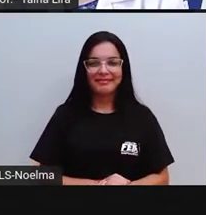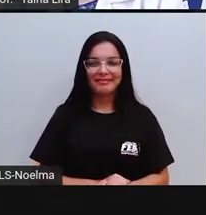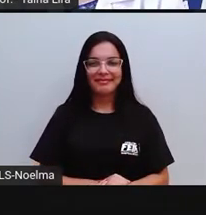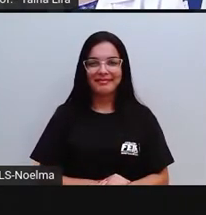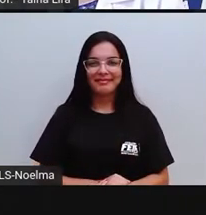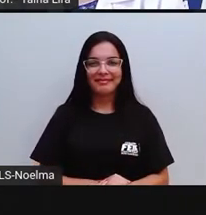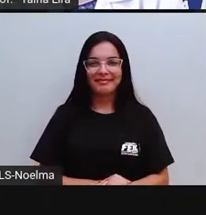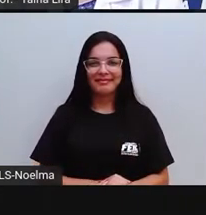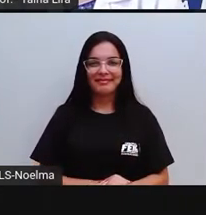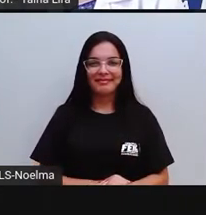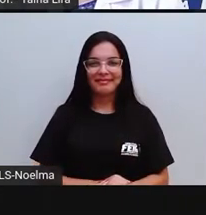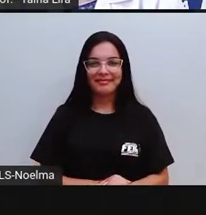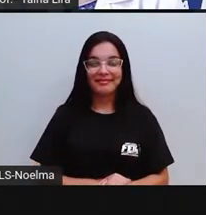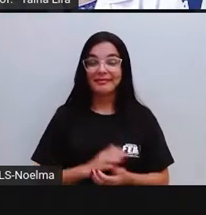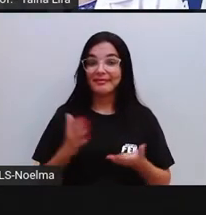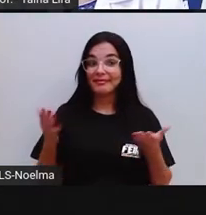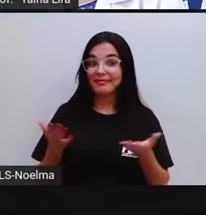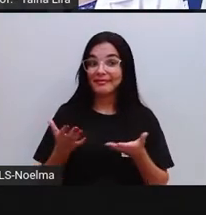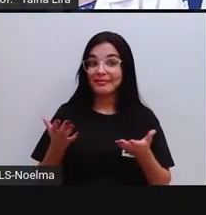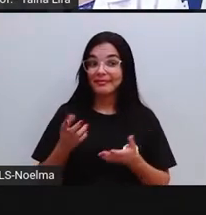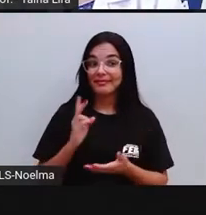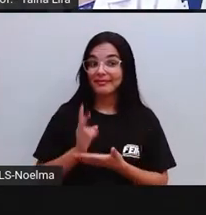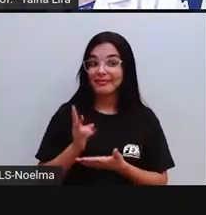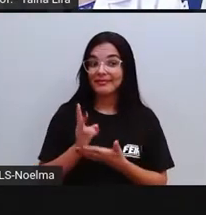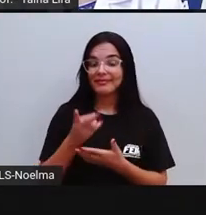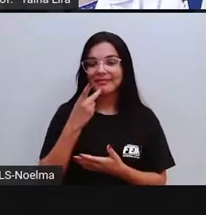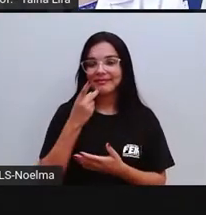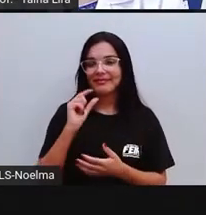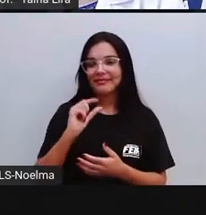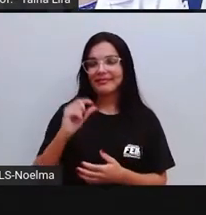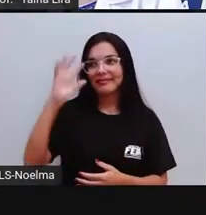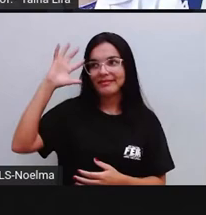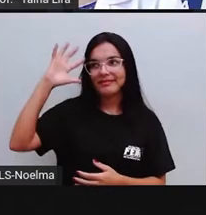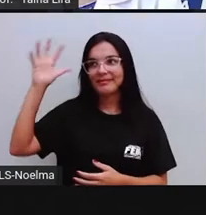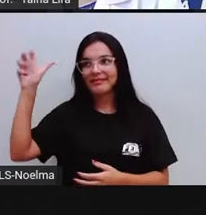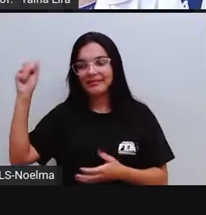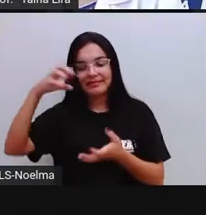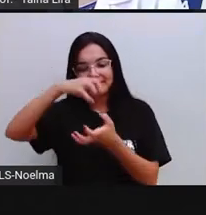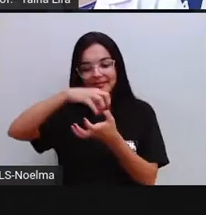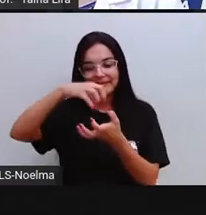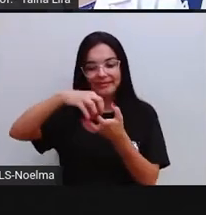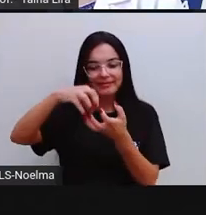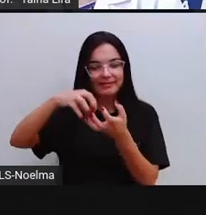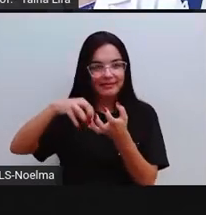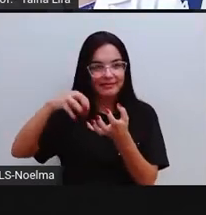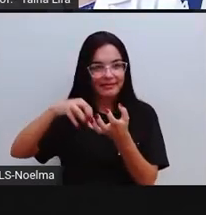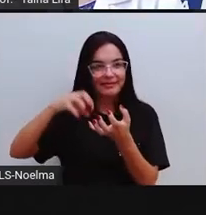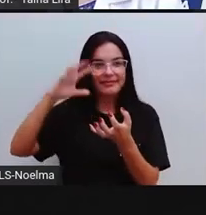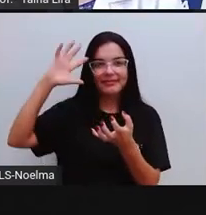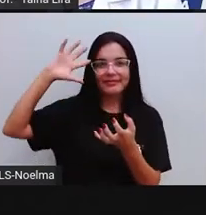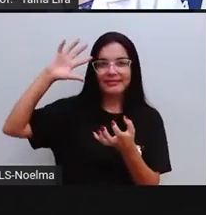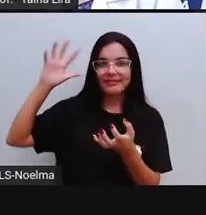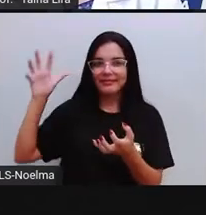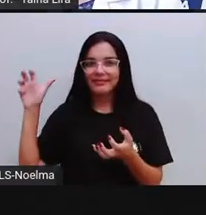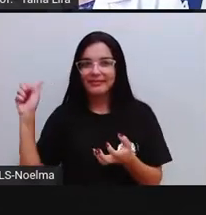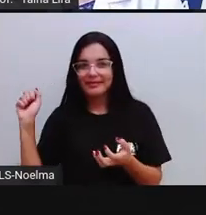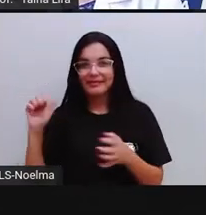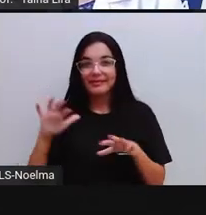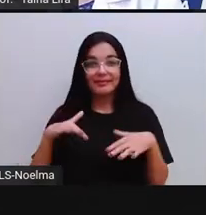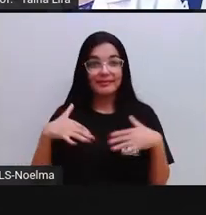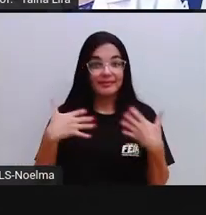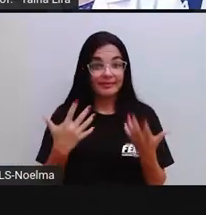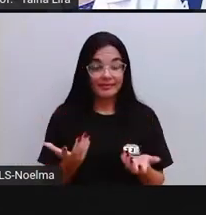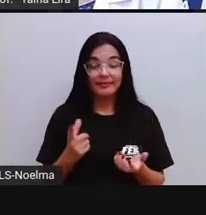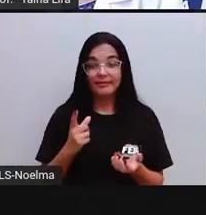E agora, olha lá, vamos continuar falando mais um pouquinho sobre o continente africano. Então, o